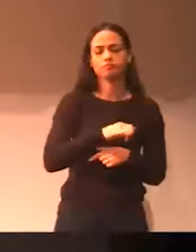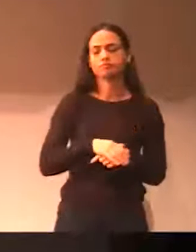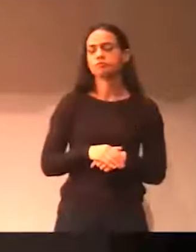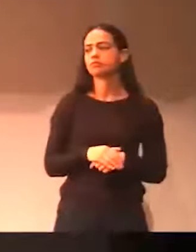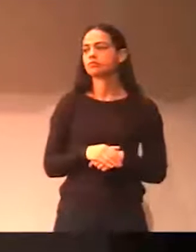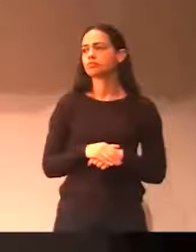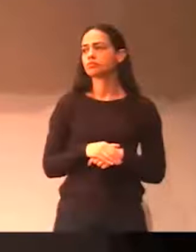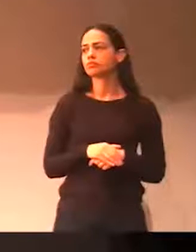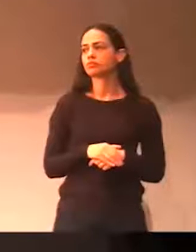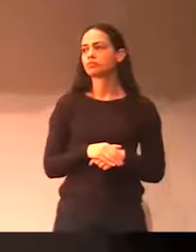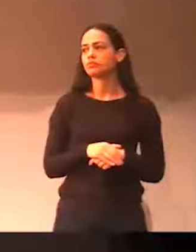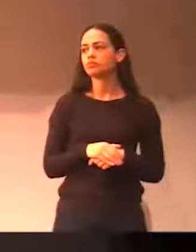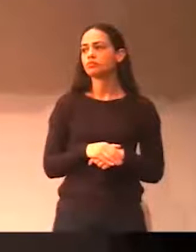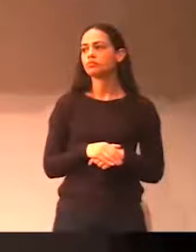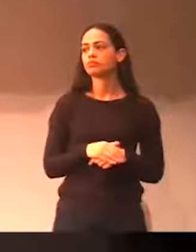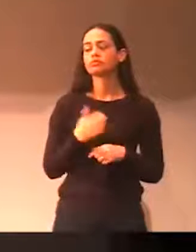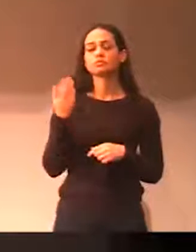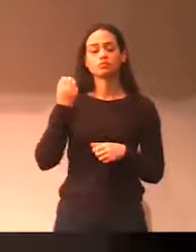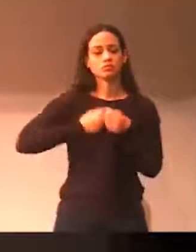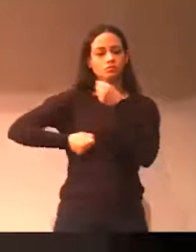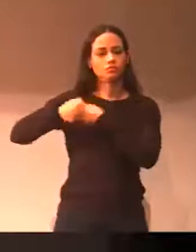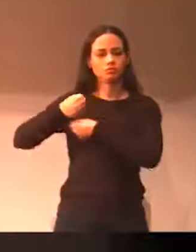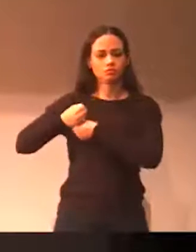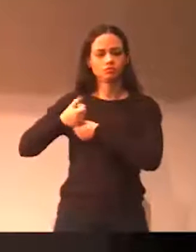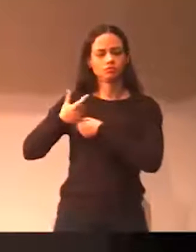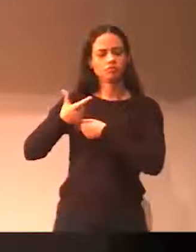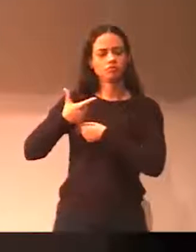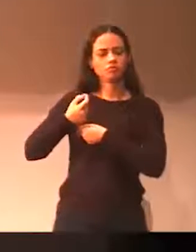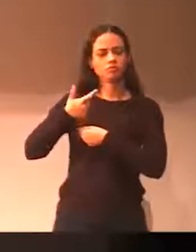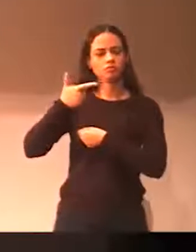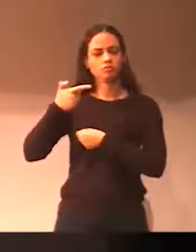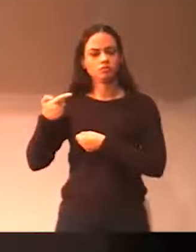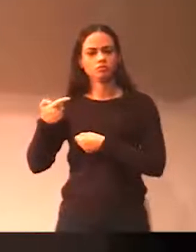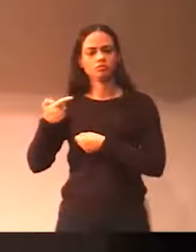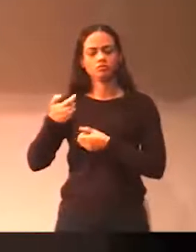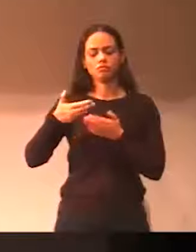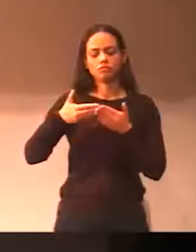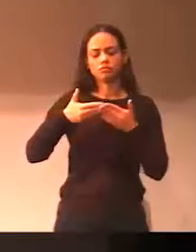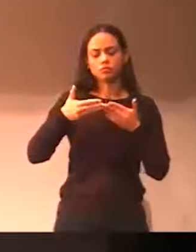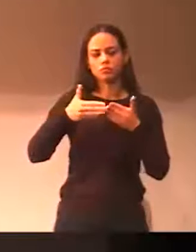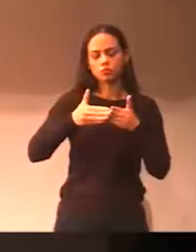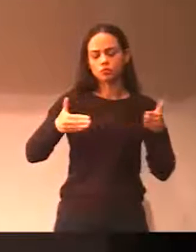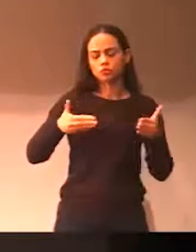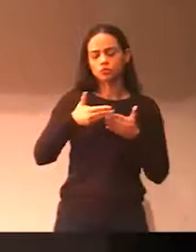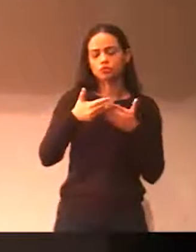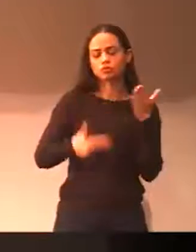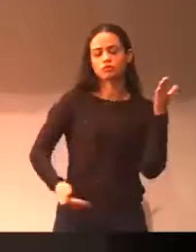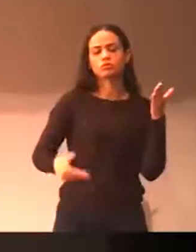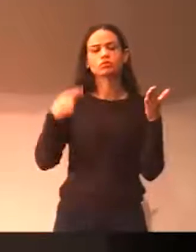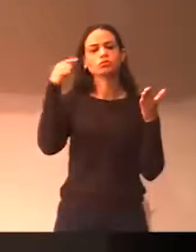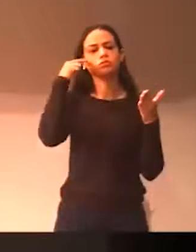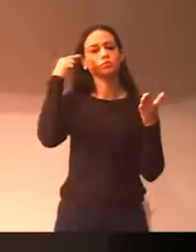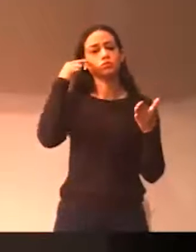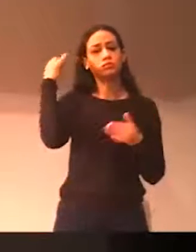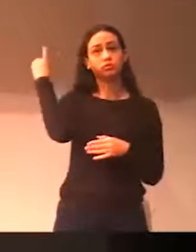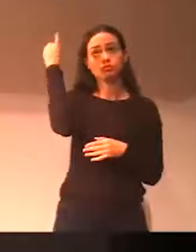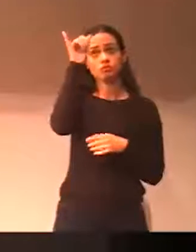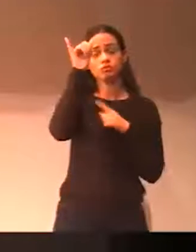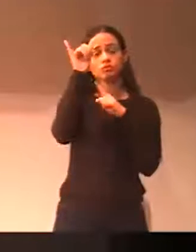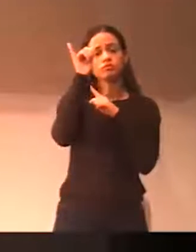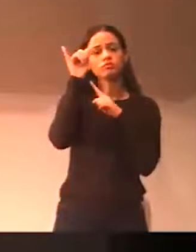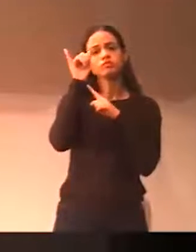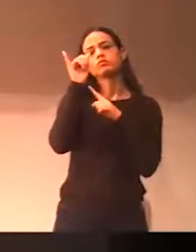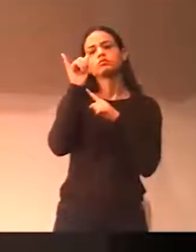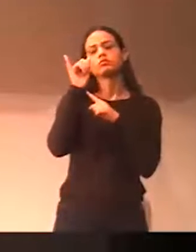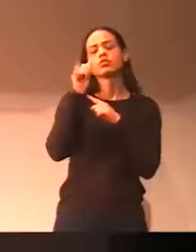vou retomar o requerimento que a gente fez no ano passado, pensando na preocupação, na prevenção. Mas se a gente não enfrentar os problemas,